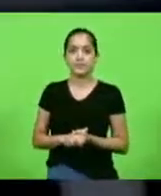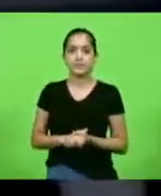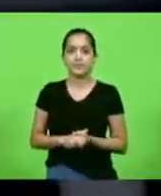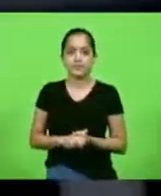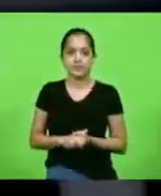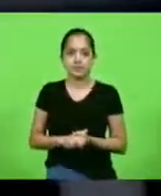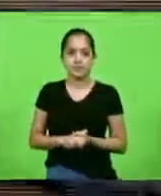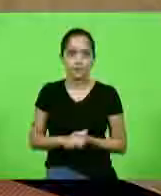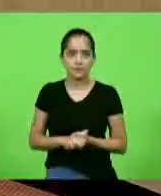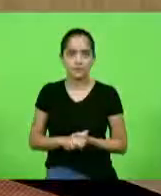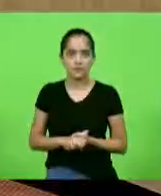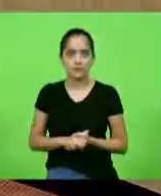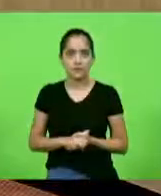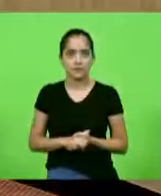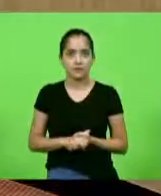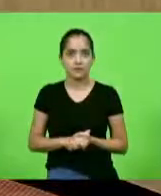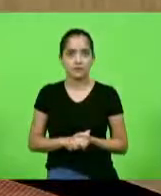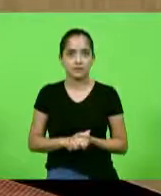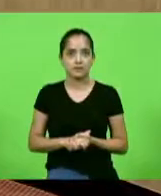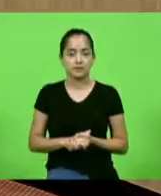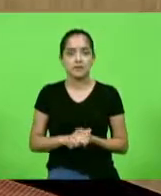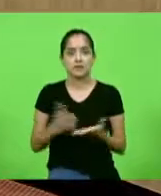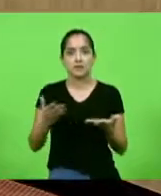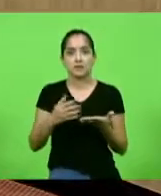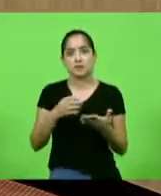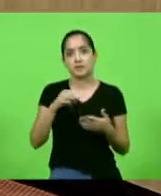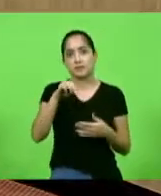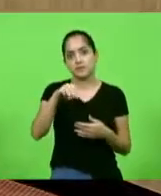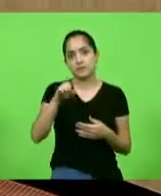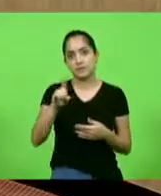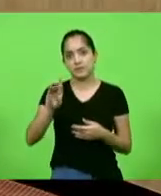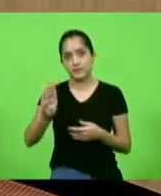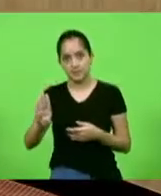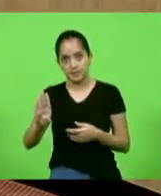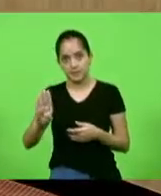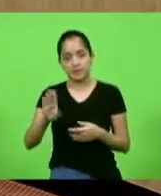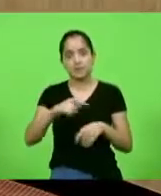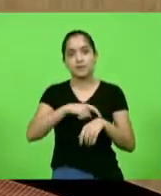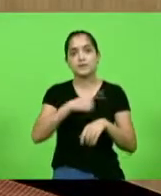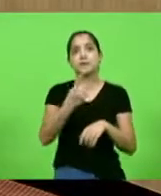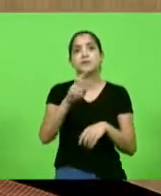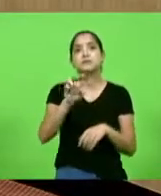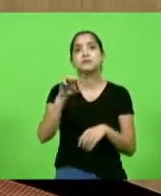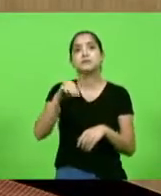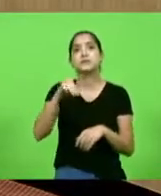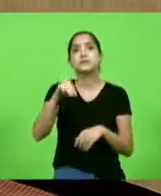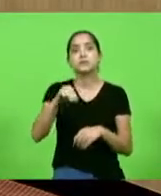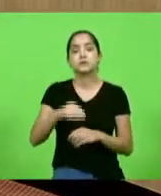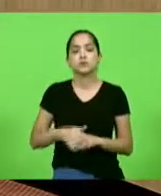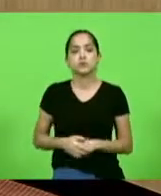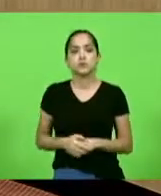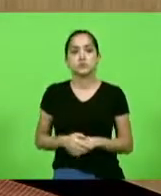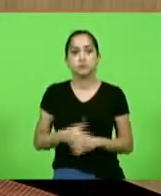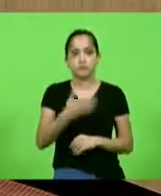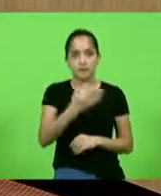Próximo horário pertence ao MDB e Partido Novo pelo tempo de 15 minutos. Faraúso dá a palavra à deputada Ada De Luca, mas peço